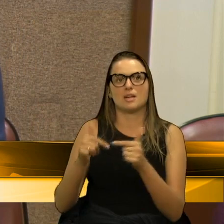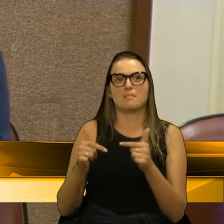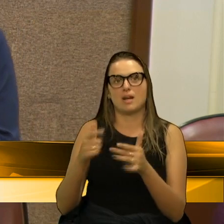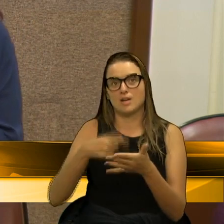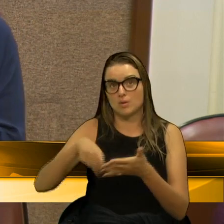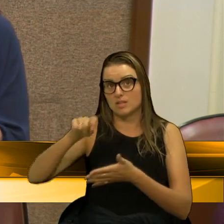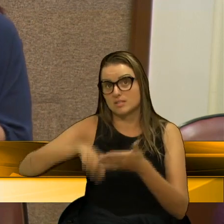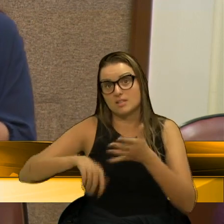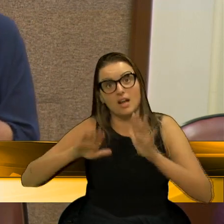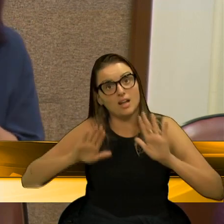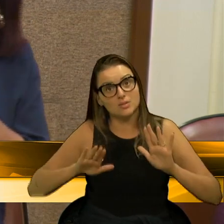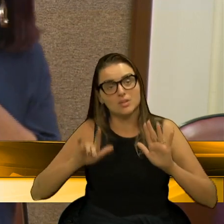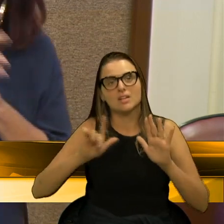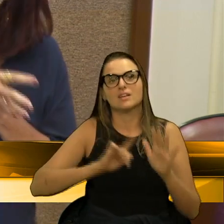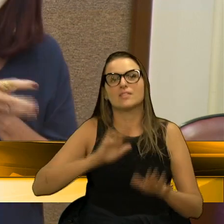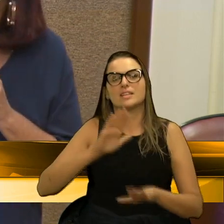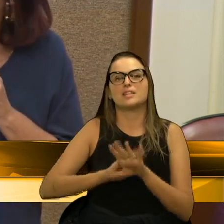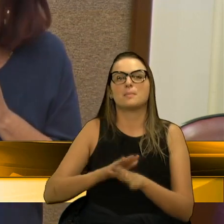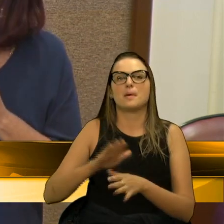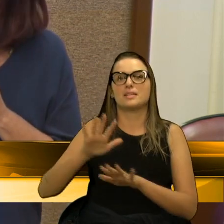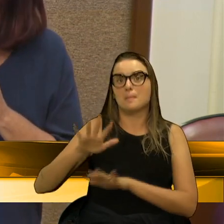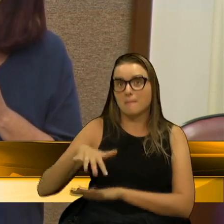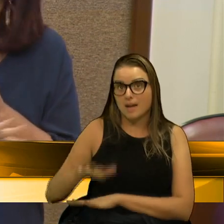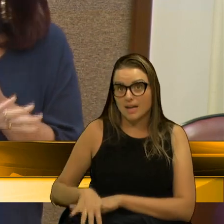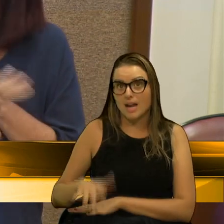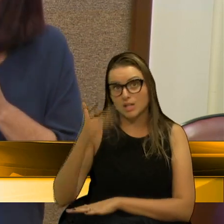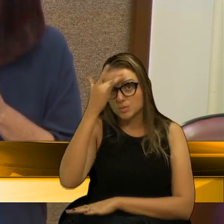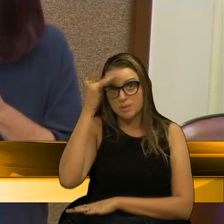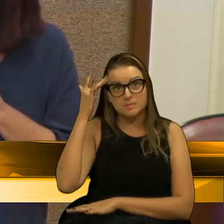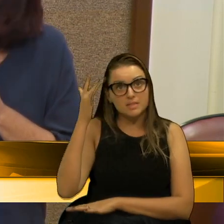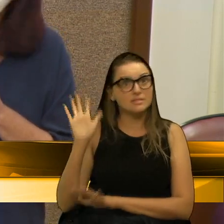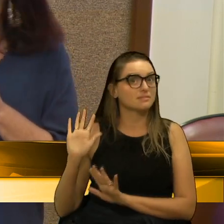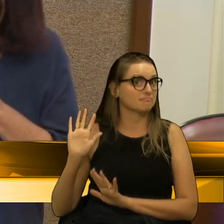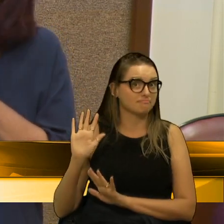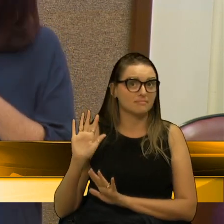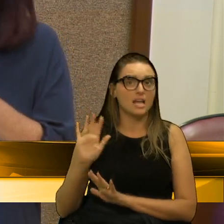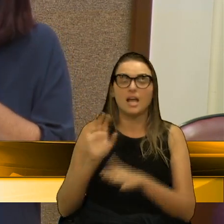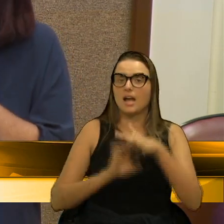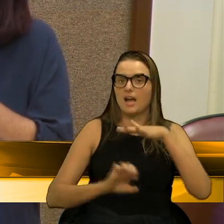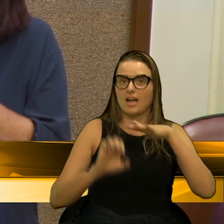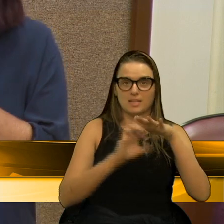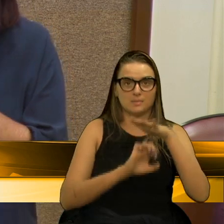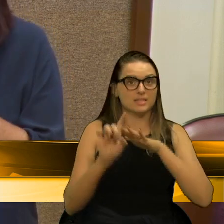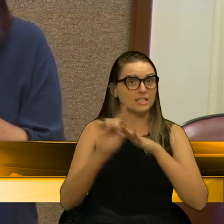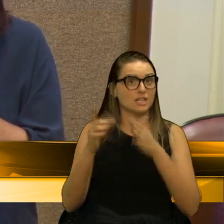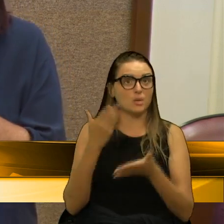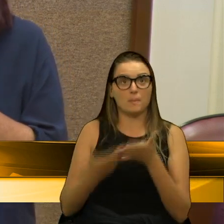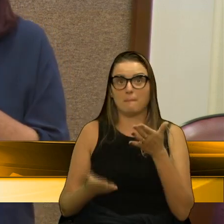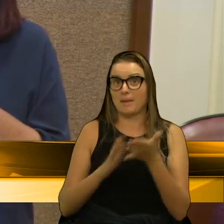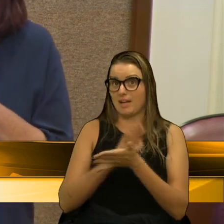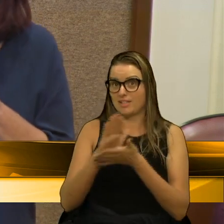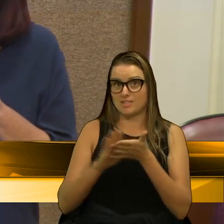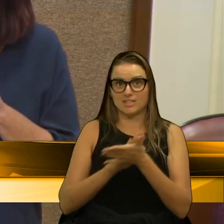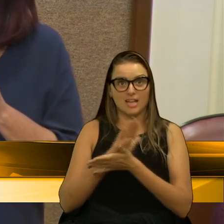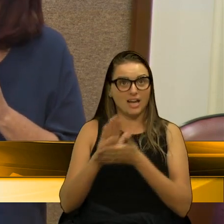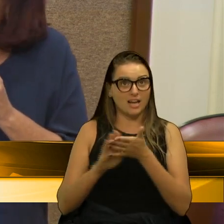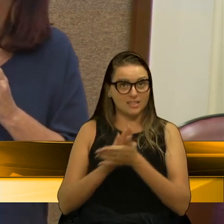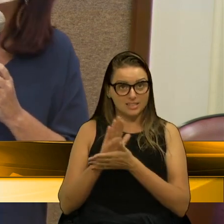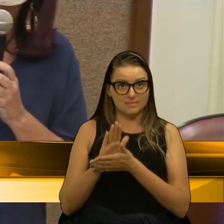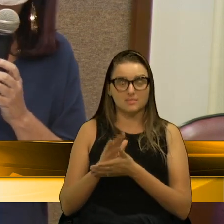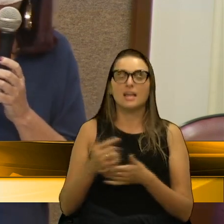vai baratear para essas pessoas. A empresa não vai perder nada. Eu